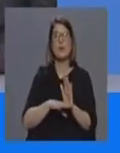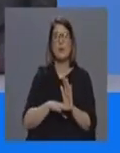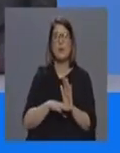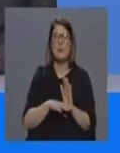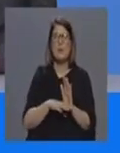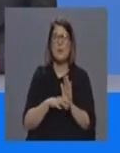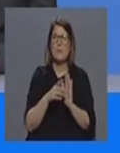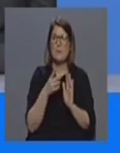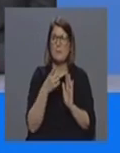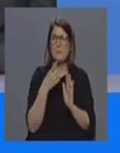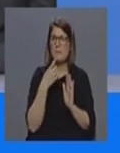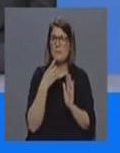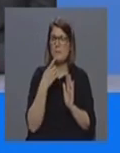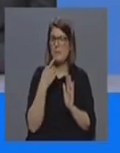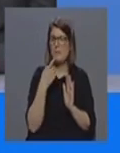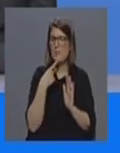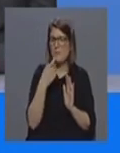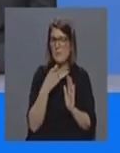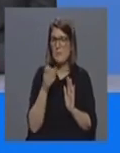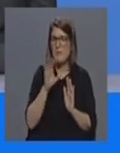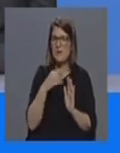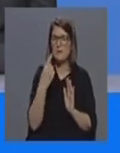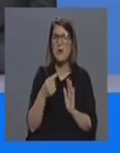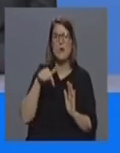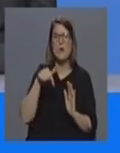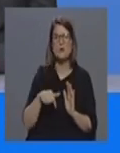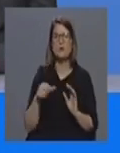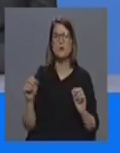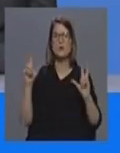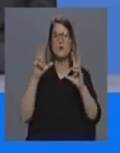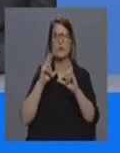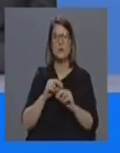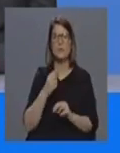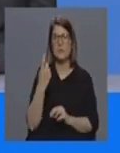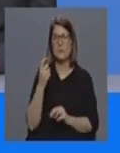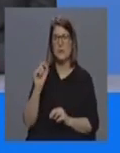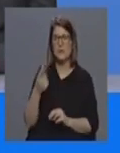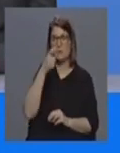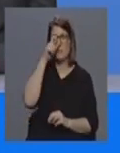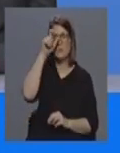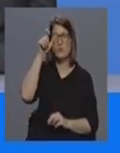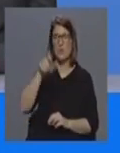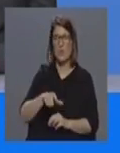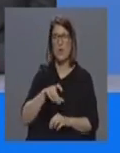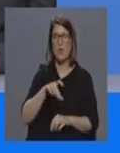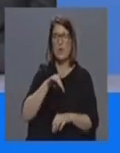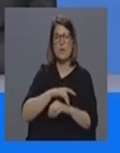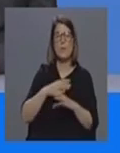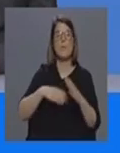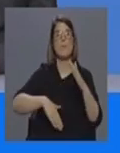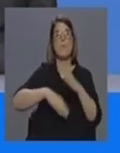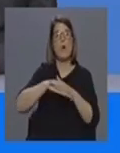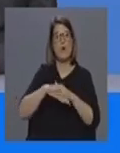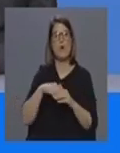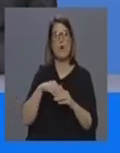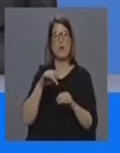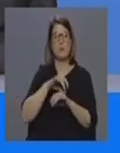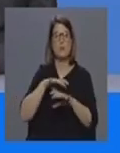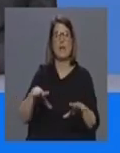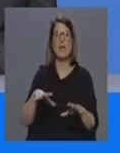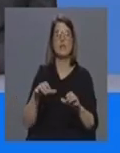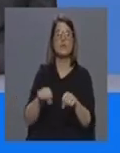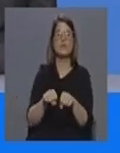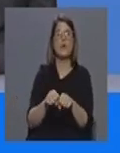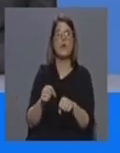dado neste programa hoje foi noticiado o primeiro caso de um doente curado em Portugal é um doente que estava internado no hospital de São João no